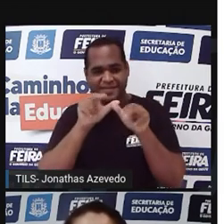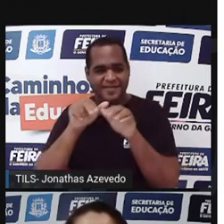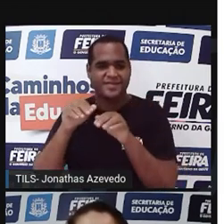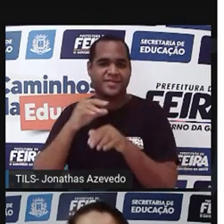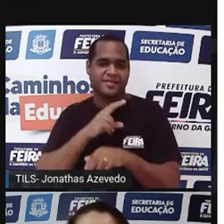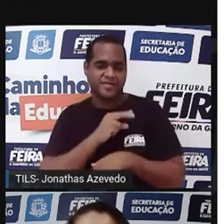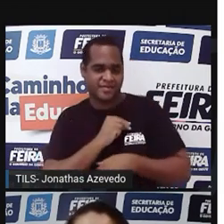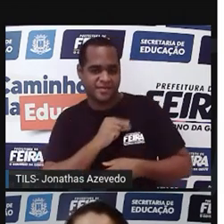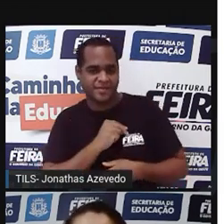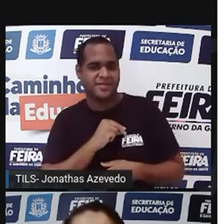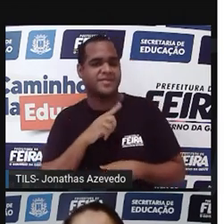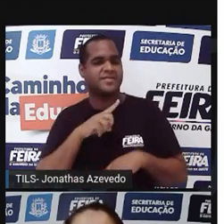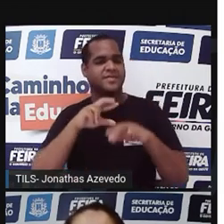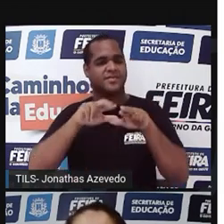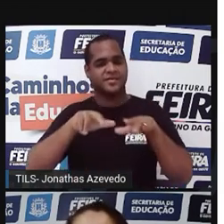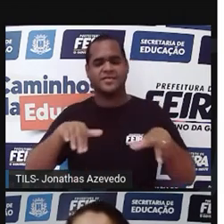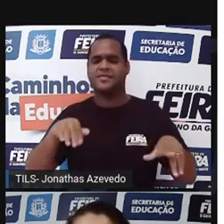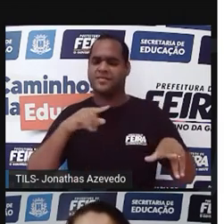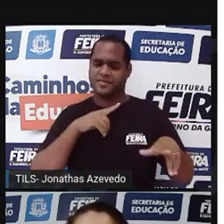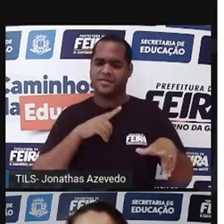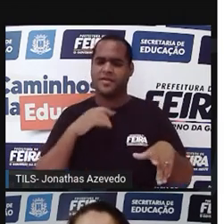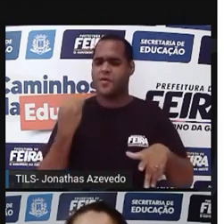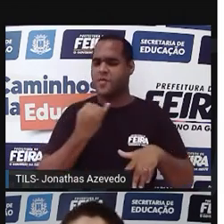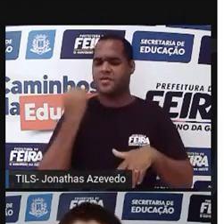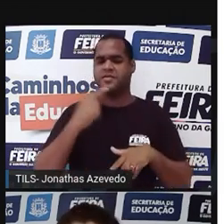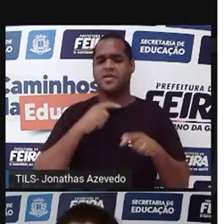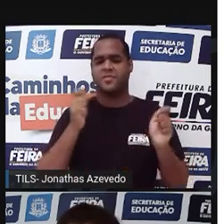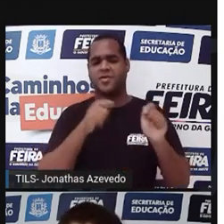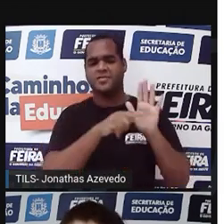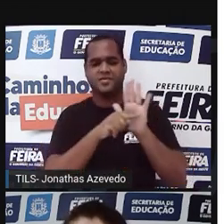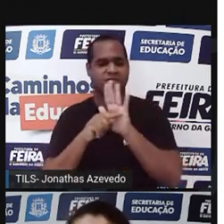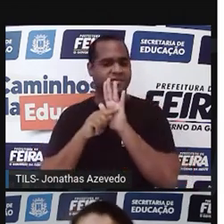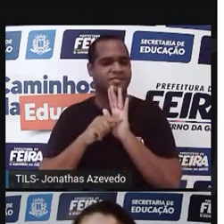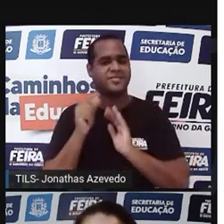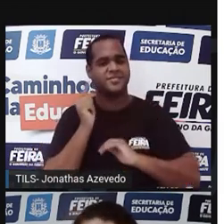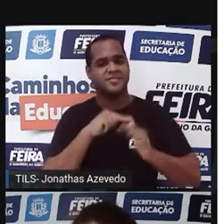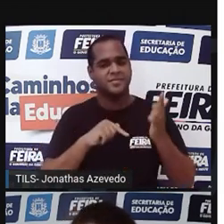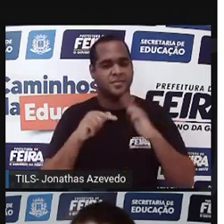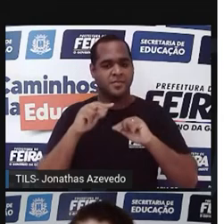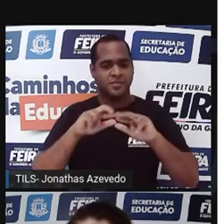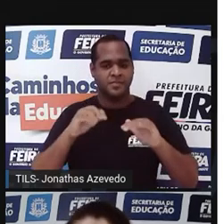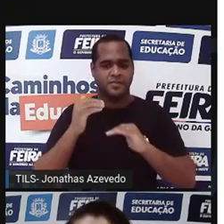mamíferos. Todos esses aí conseguem ajudar as plantas nesse processo.